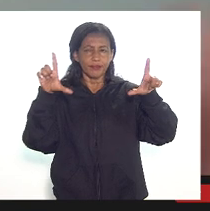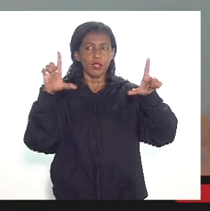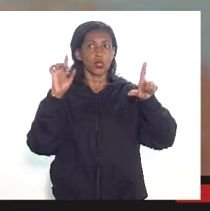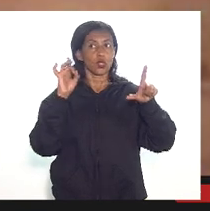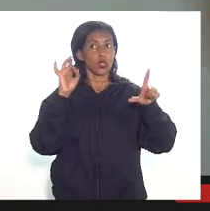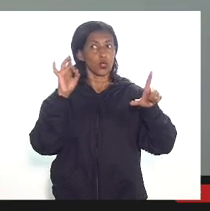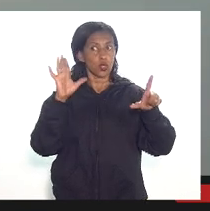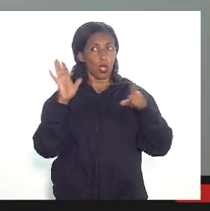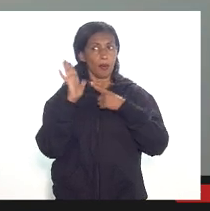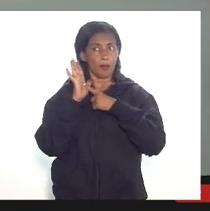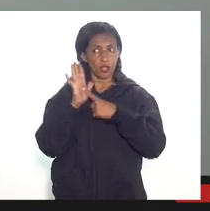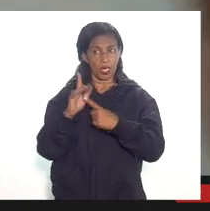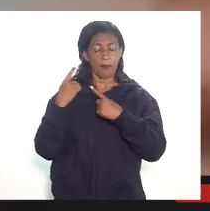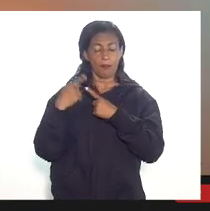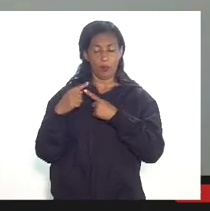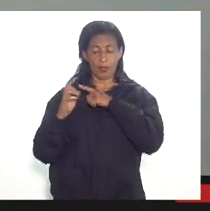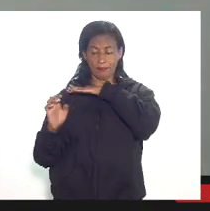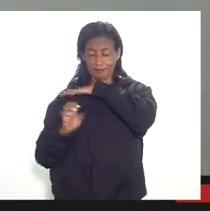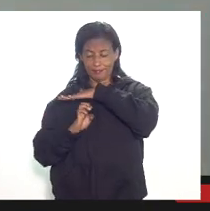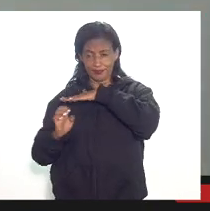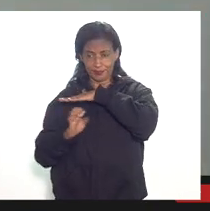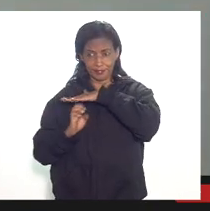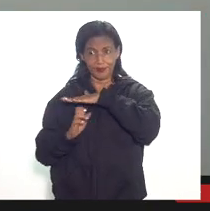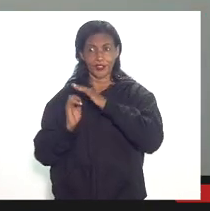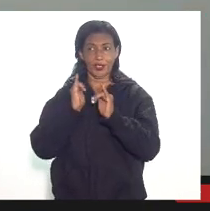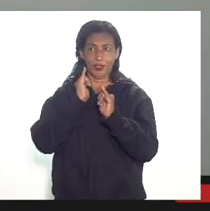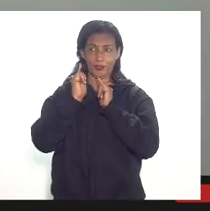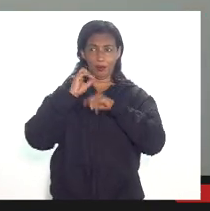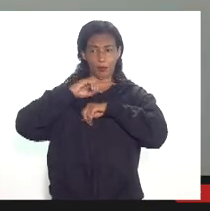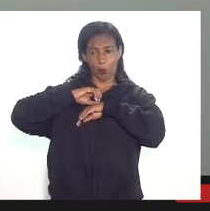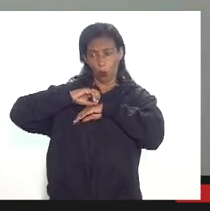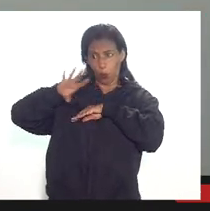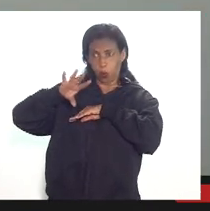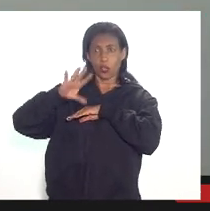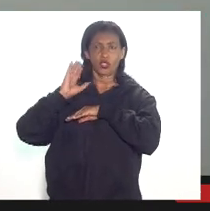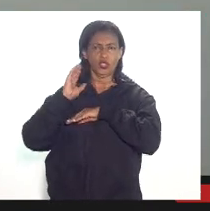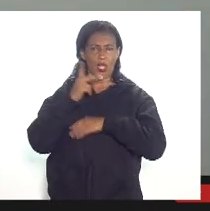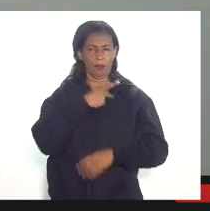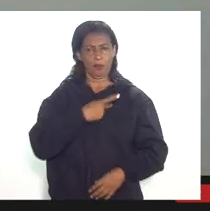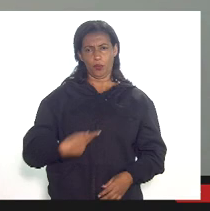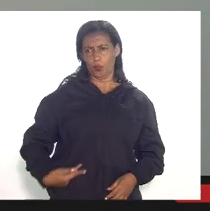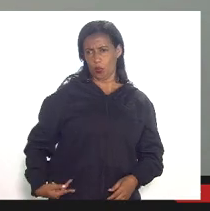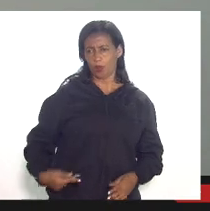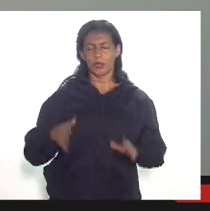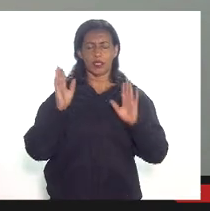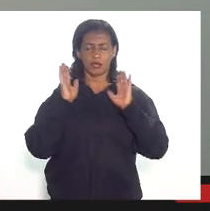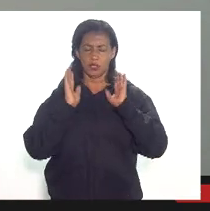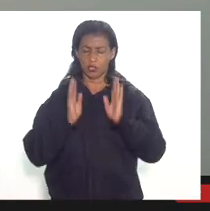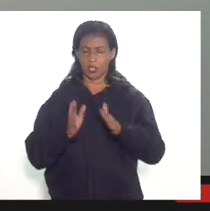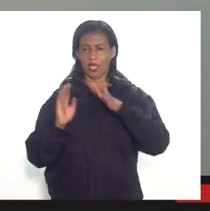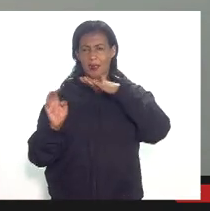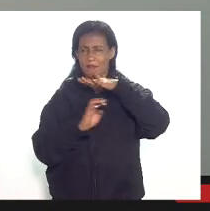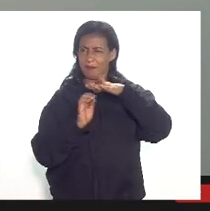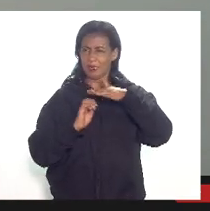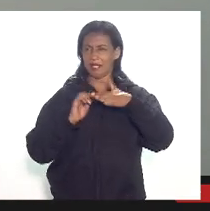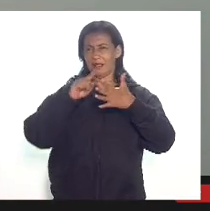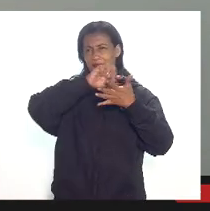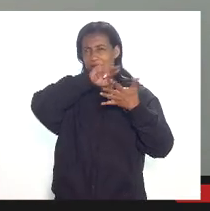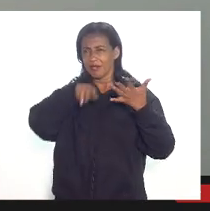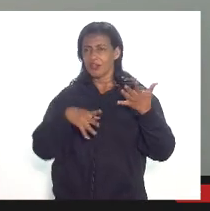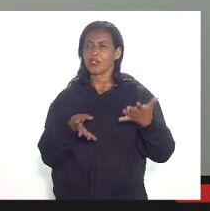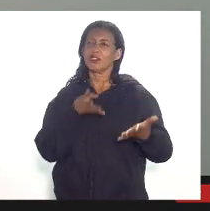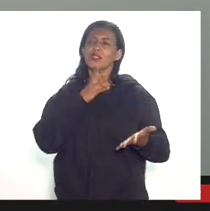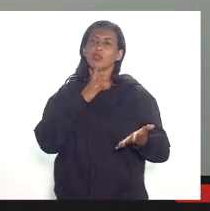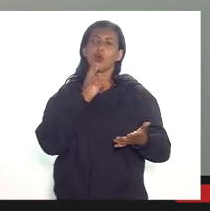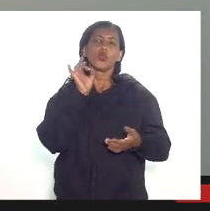na verdade todas essas empresas já prestam informação pública para a ANP já sabe-se quem é o campo quem são as empresas mas só para os senhores terem uma